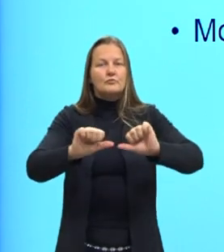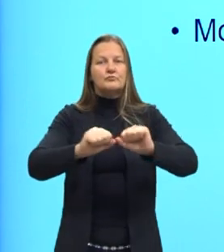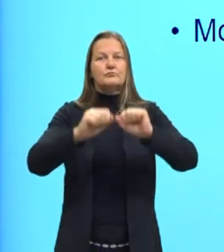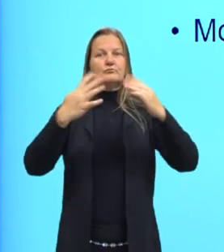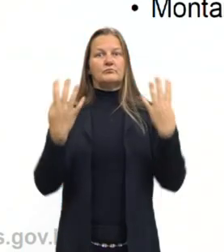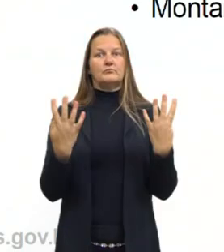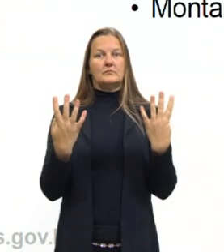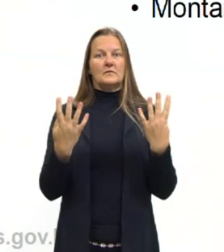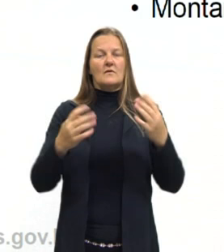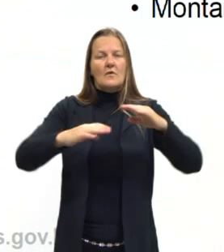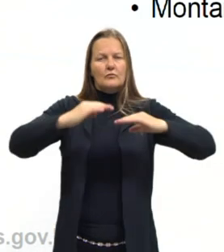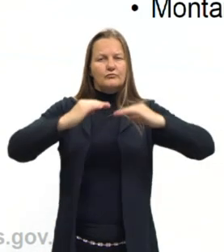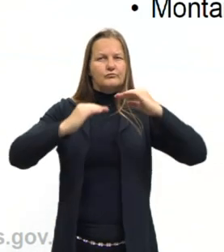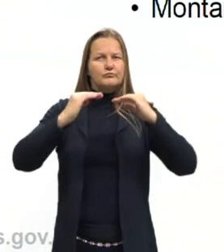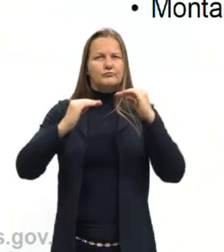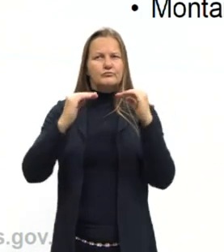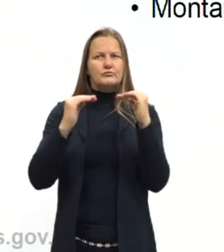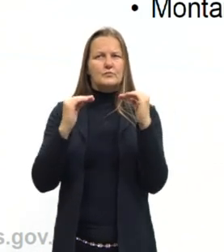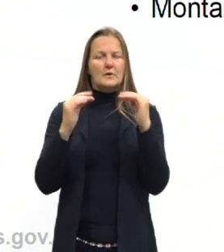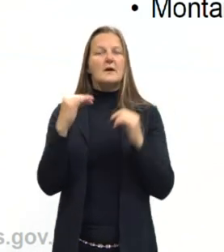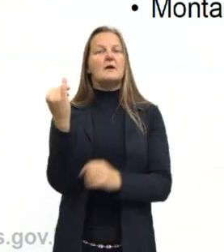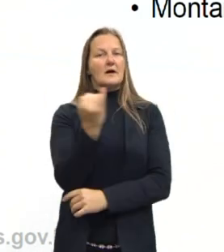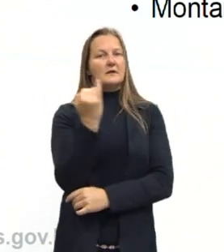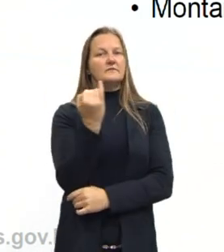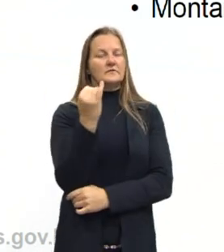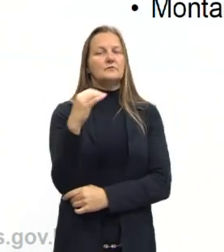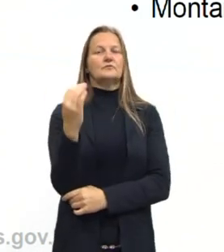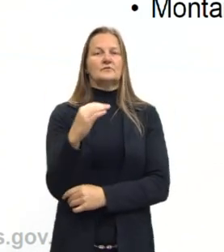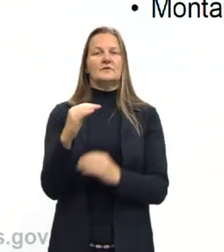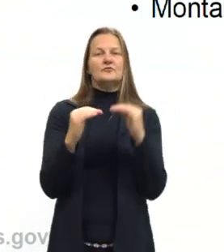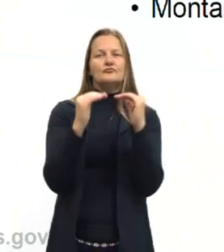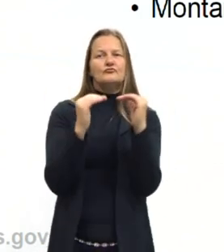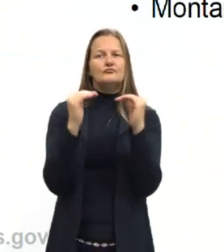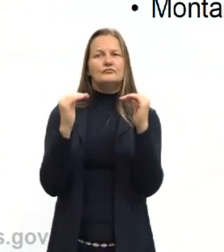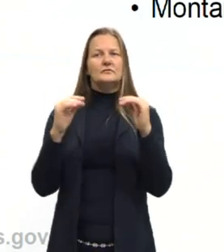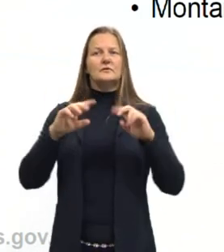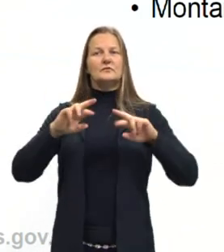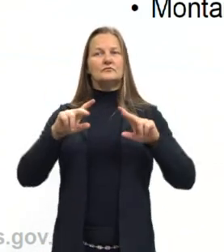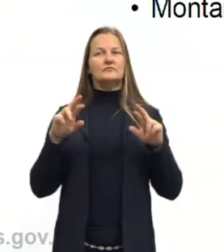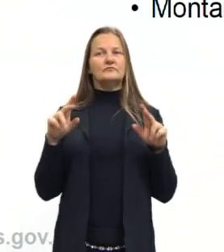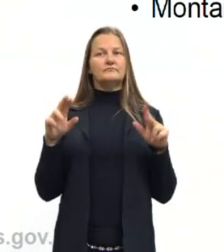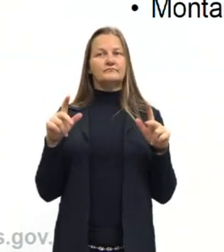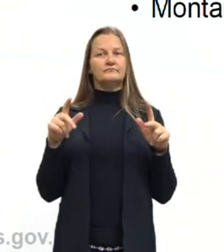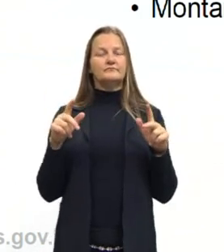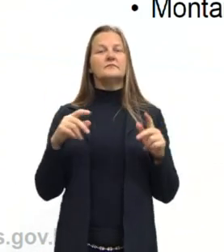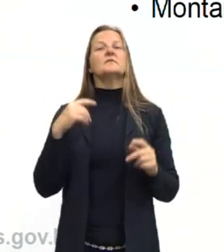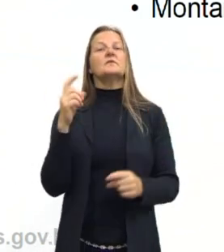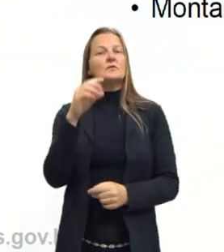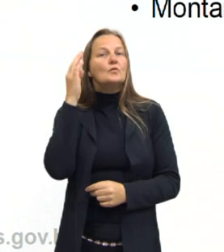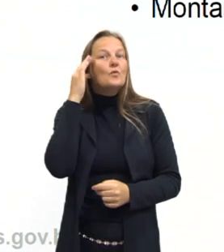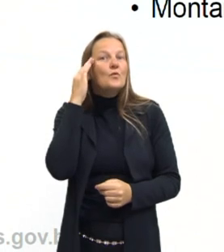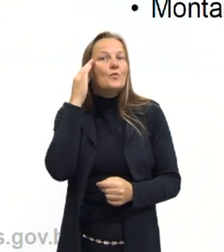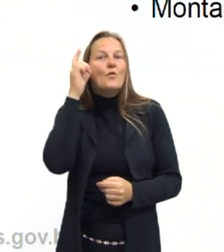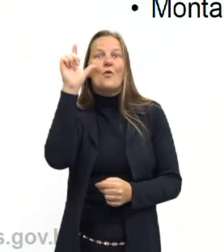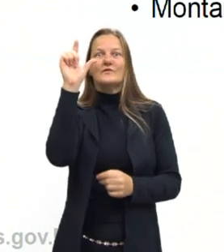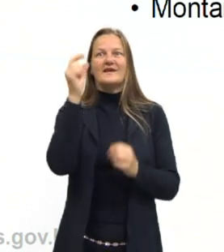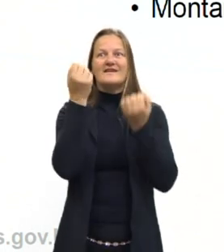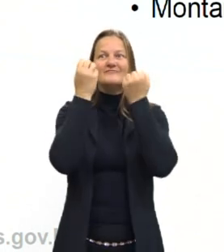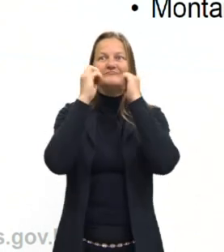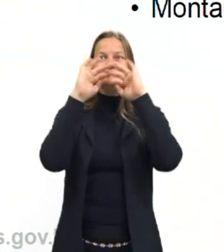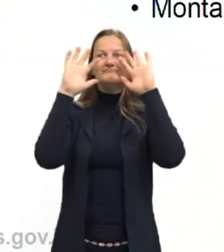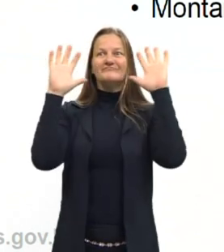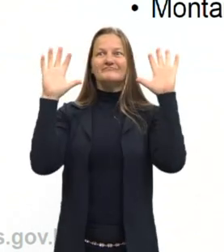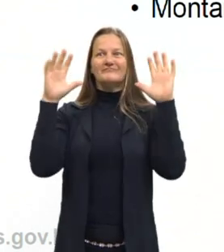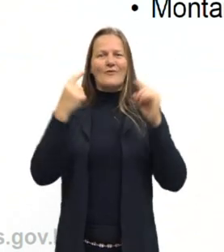se eu fizer o balanceamento, às vezes ela já vem balanceada, muitas vezes vem balanceada, eu consigo entender a relação molar